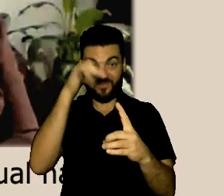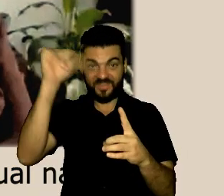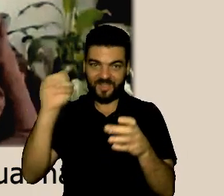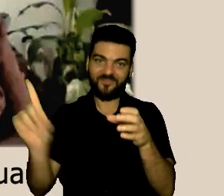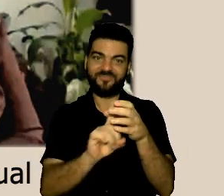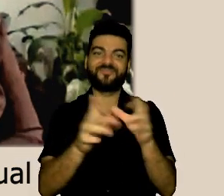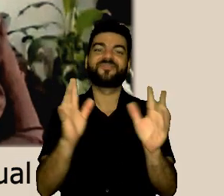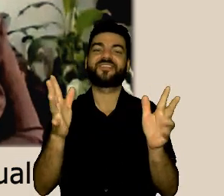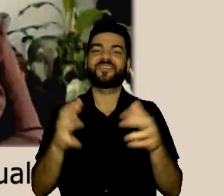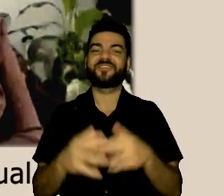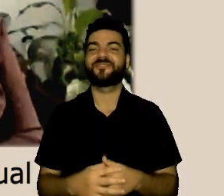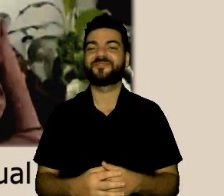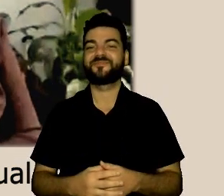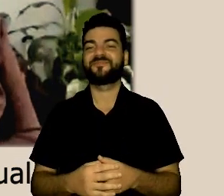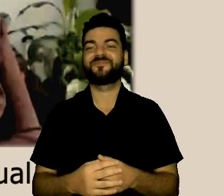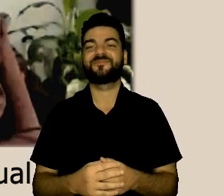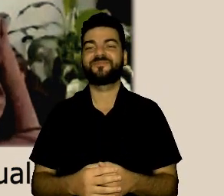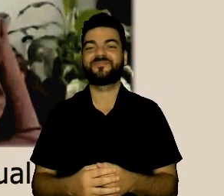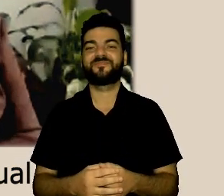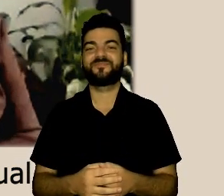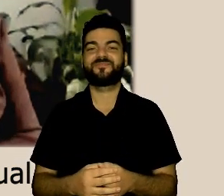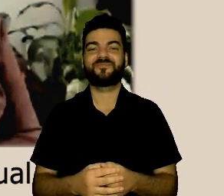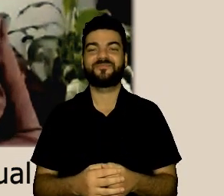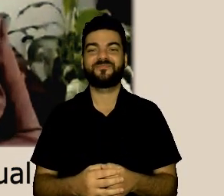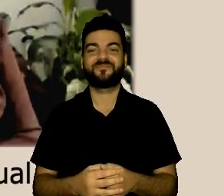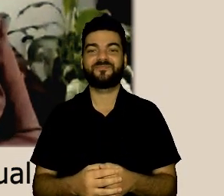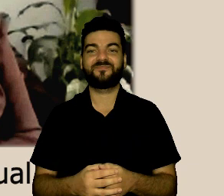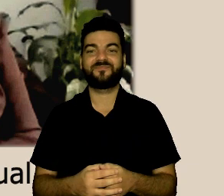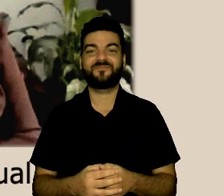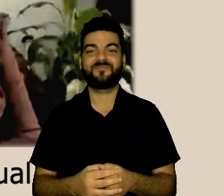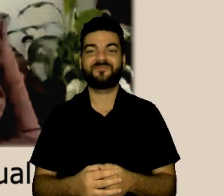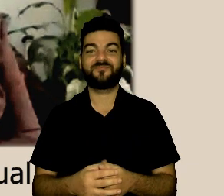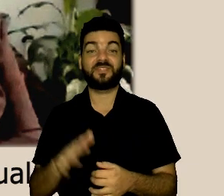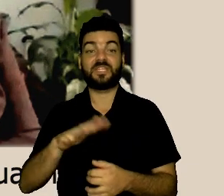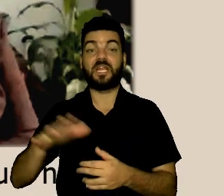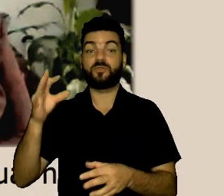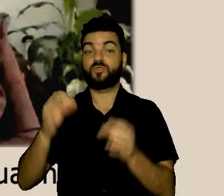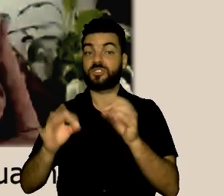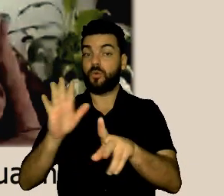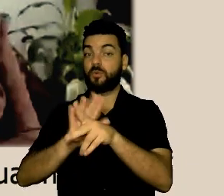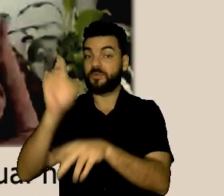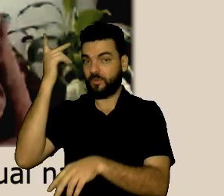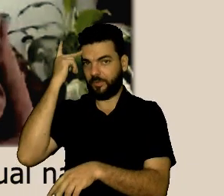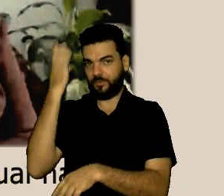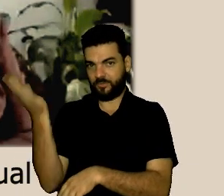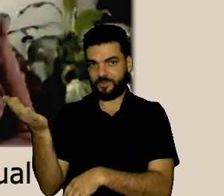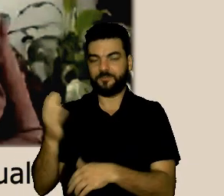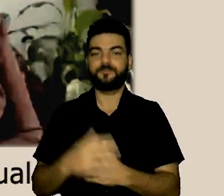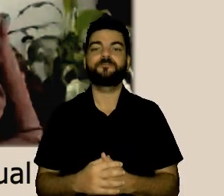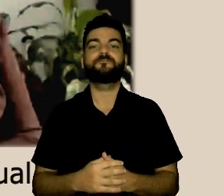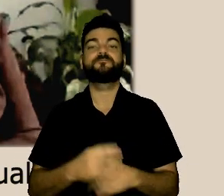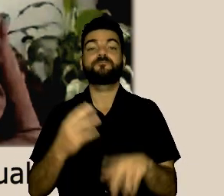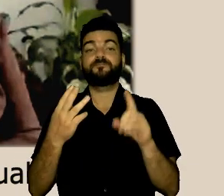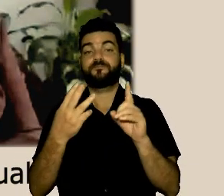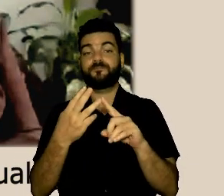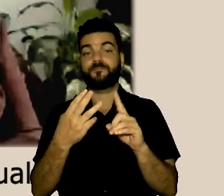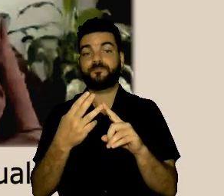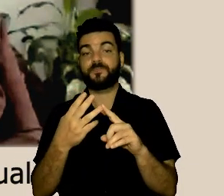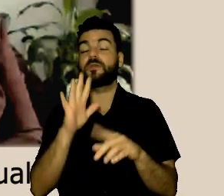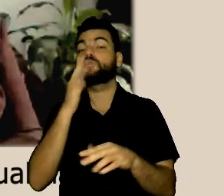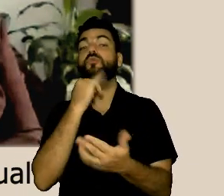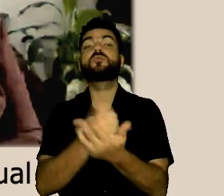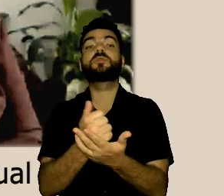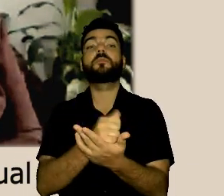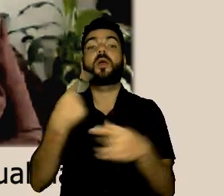Sessão Judiciária de São Paulo. E teremos como debatedor o João Francisco Berrecerra de